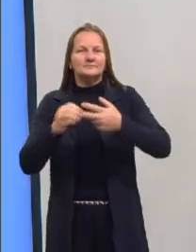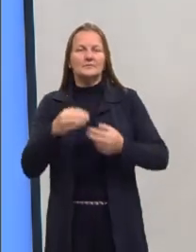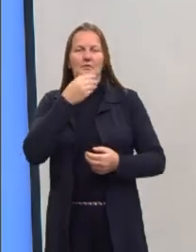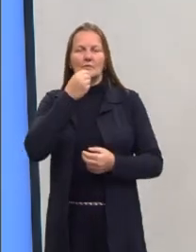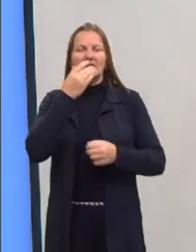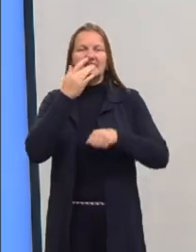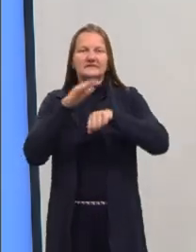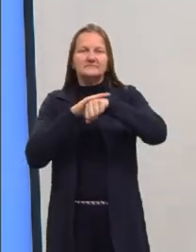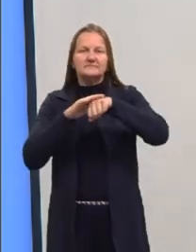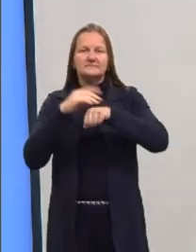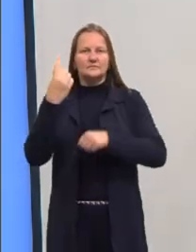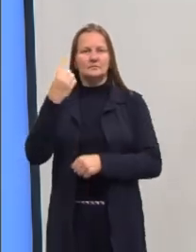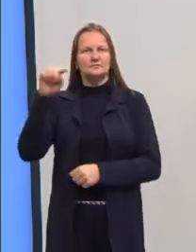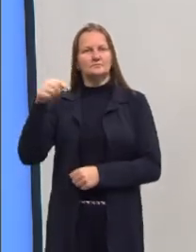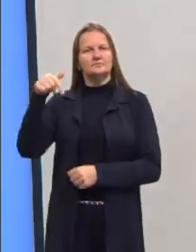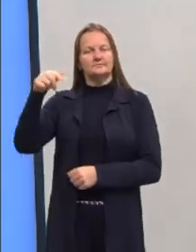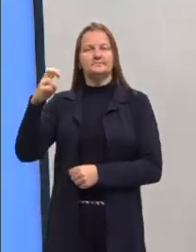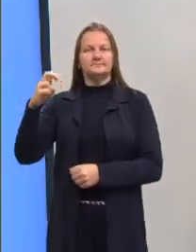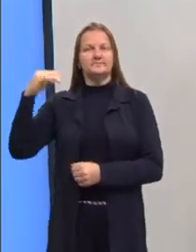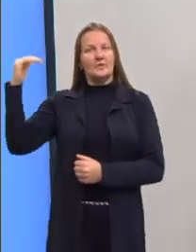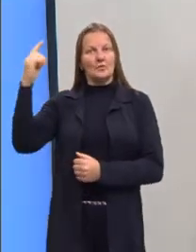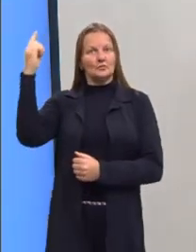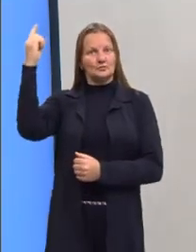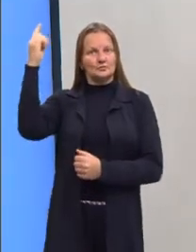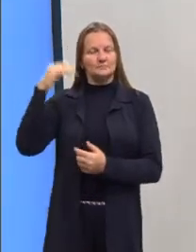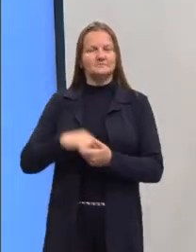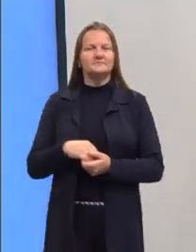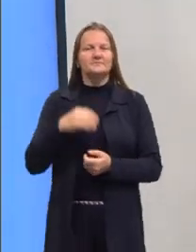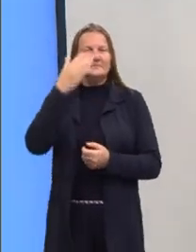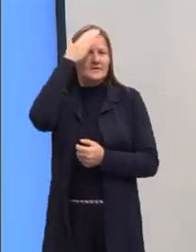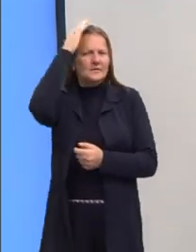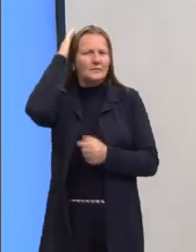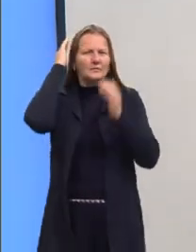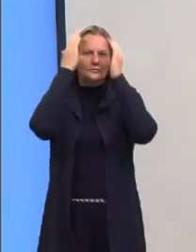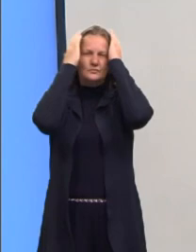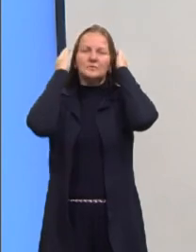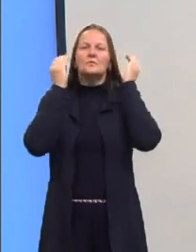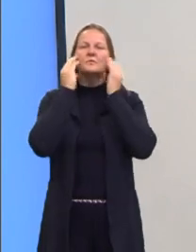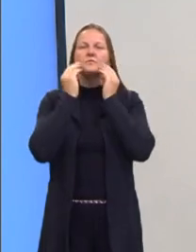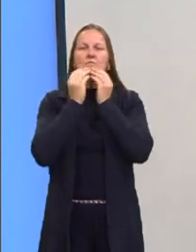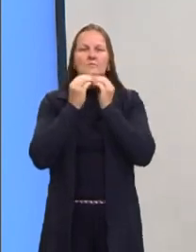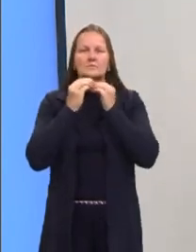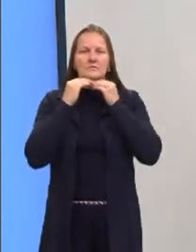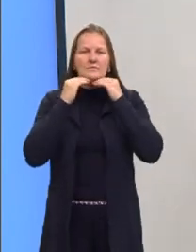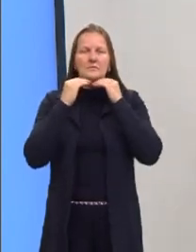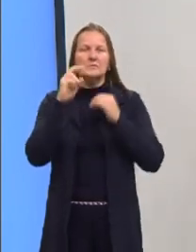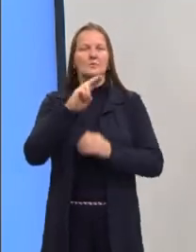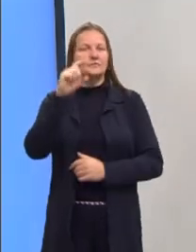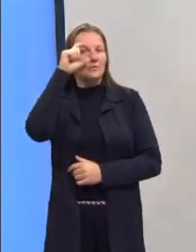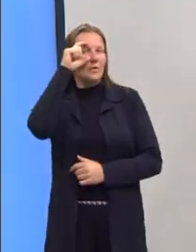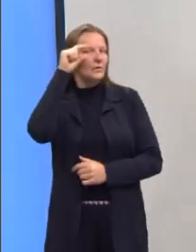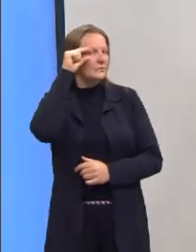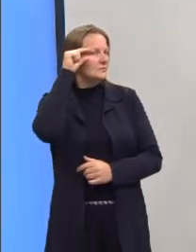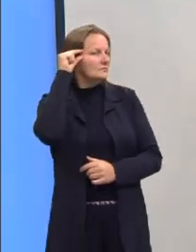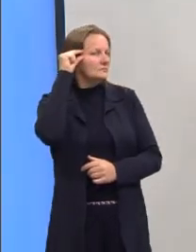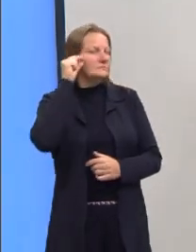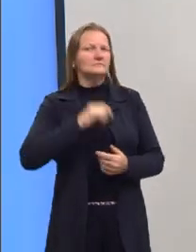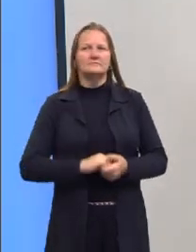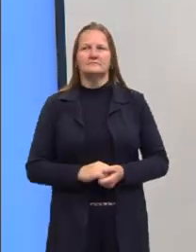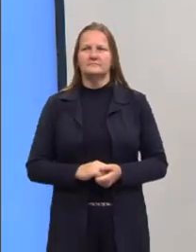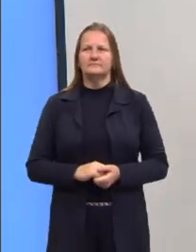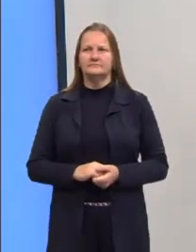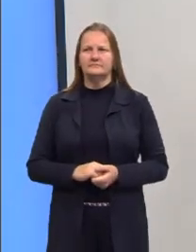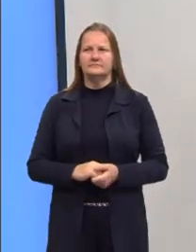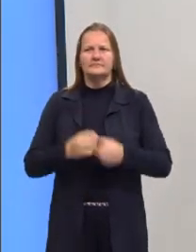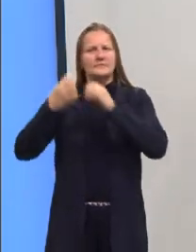um homem branco de 1,75m, tenho cabelos curtos, barba também curta e uso óculos de hastes largas. Então,